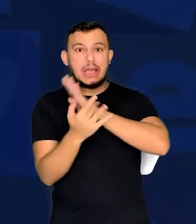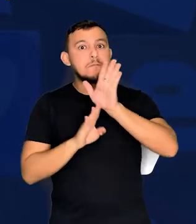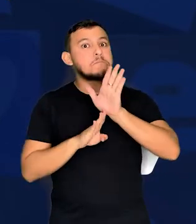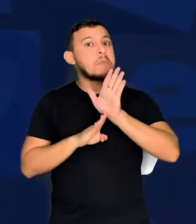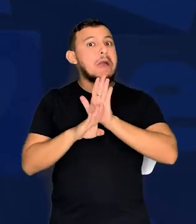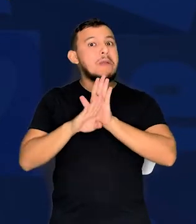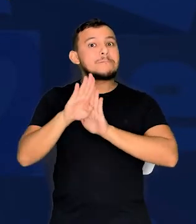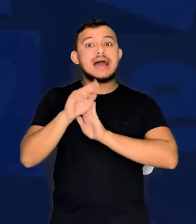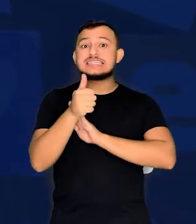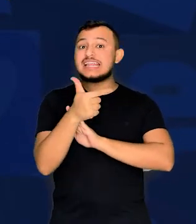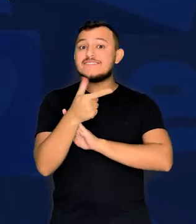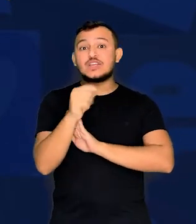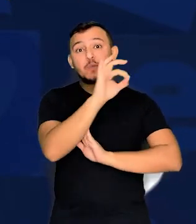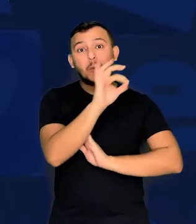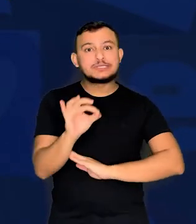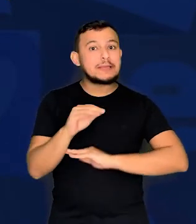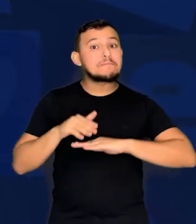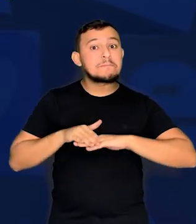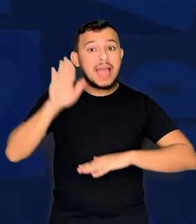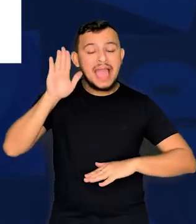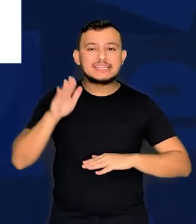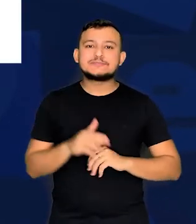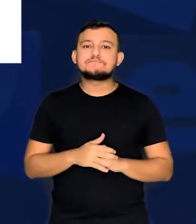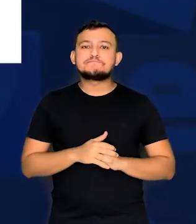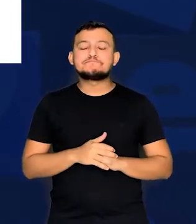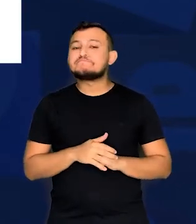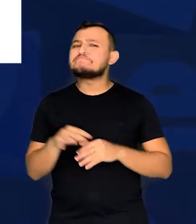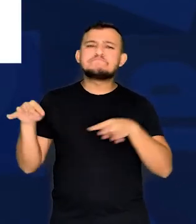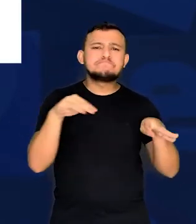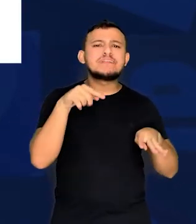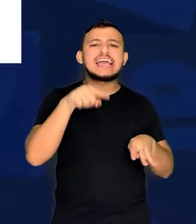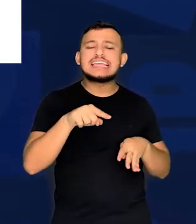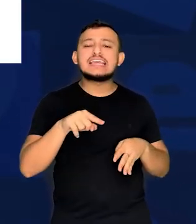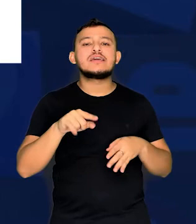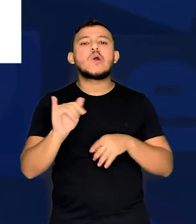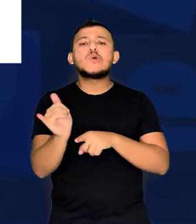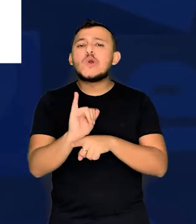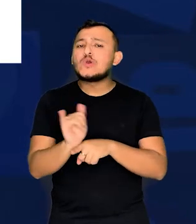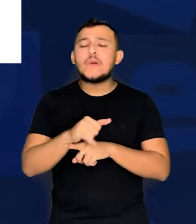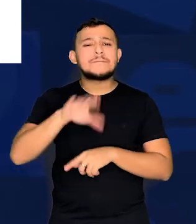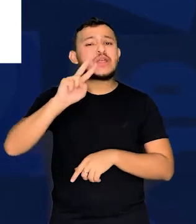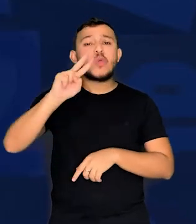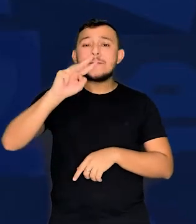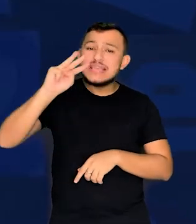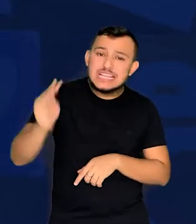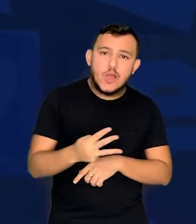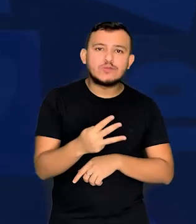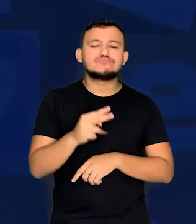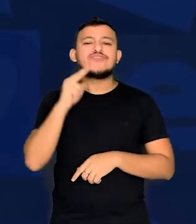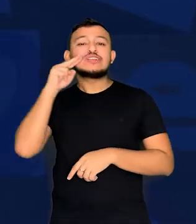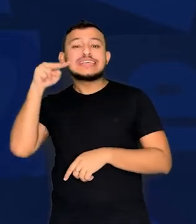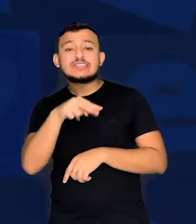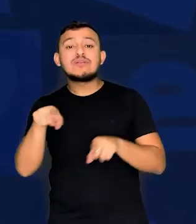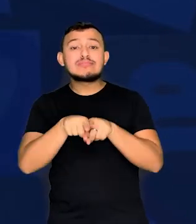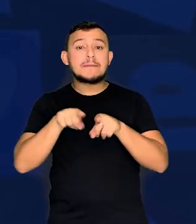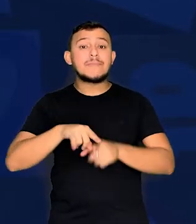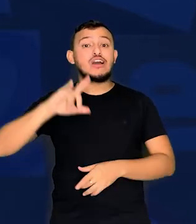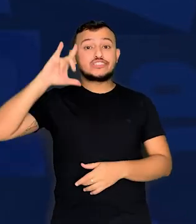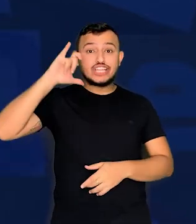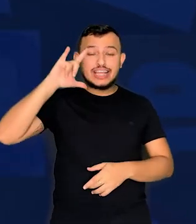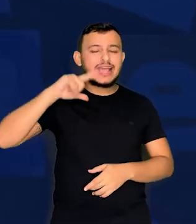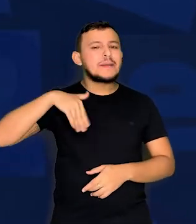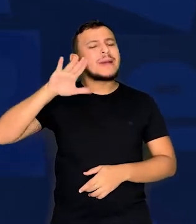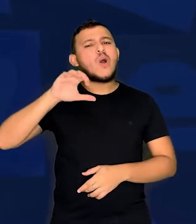cresceram mais de 120%. Com destaque para o YouTube, com quase 2 milhões de visualizações. E o